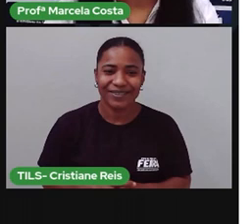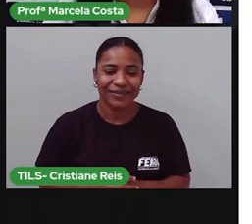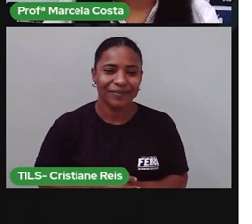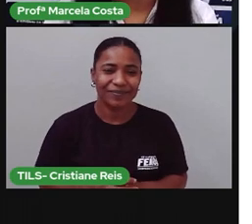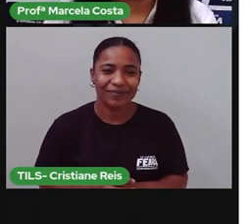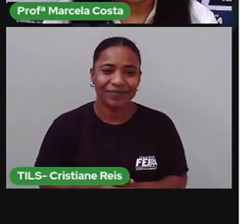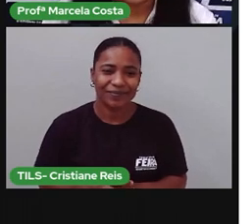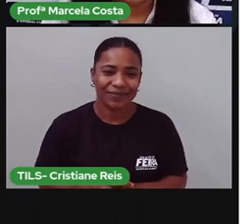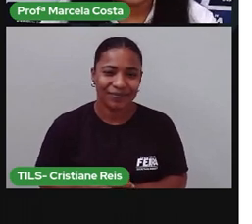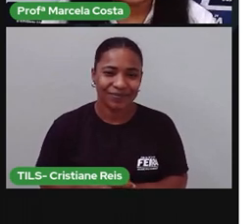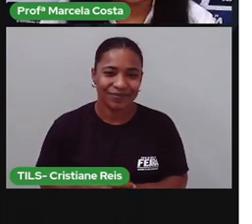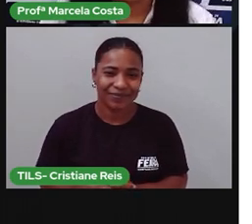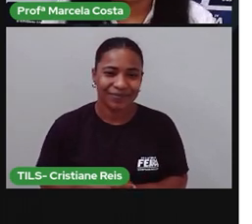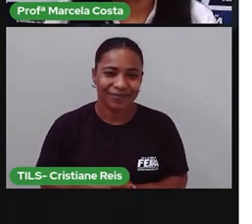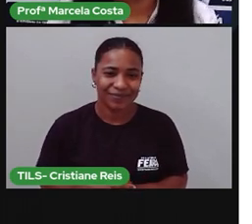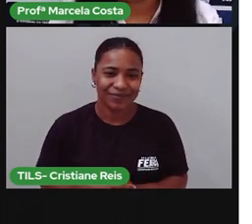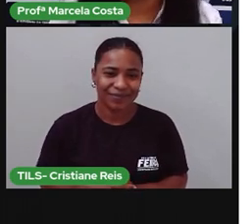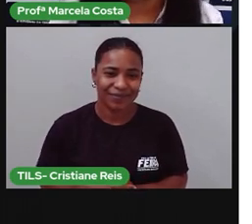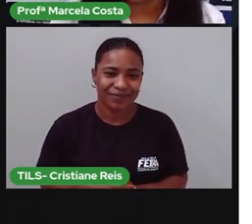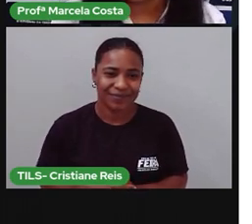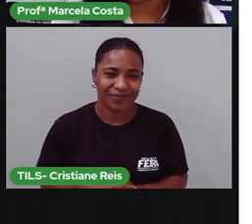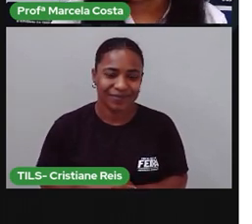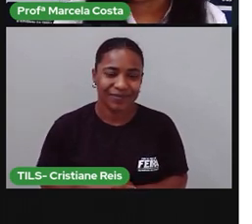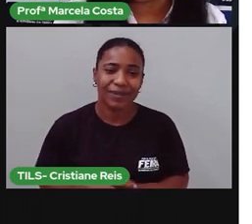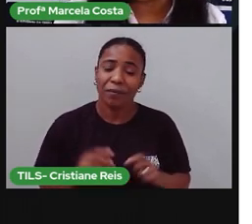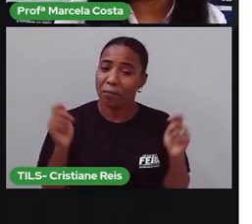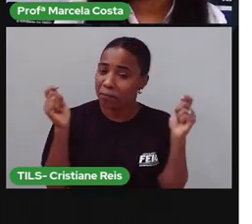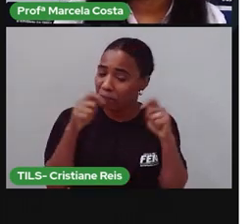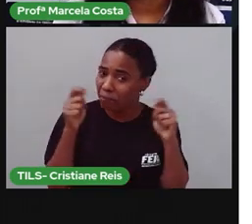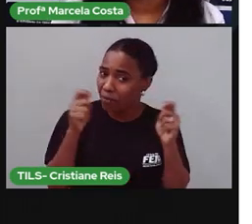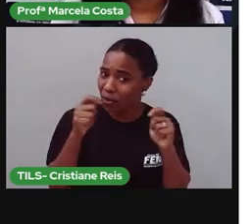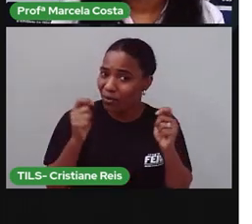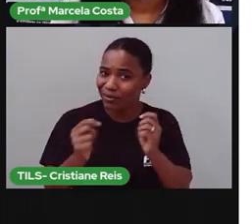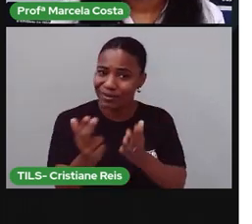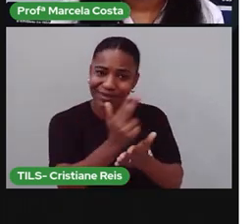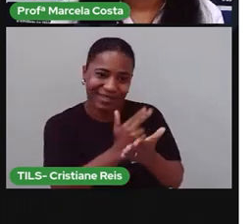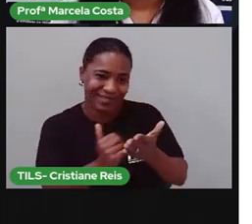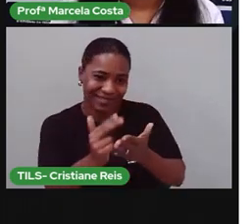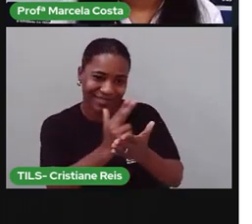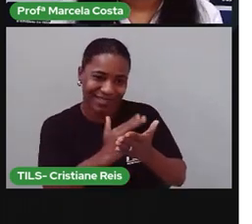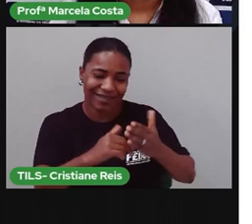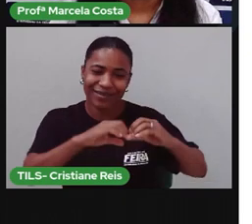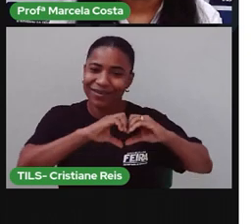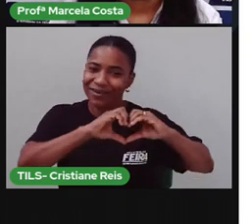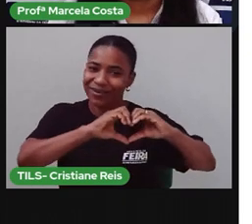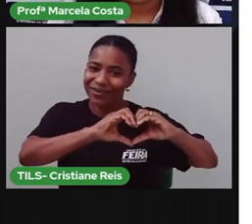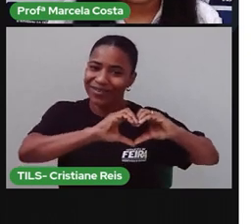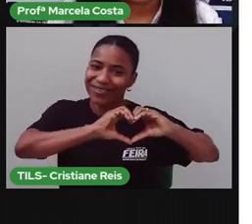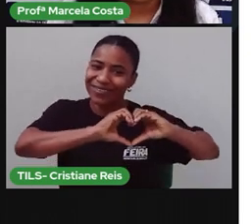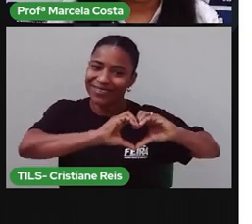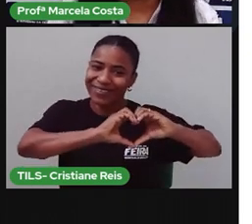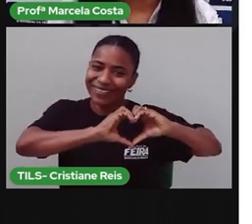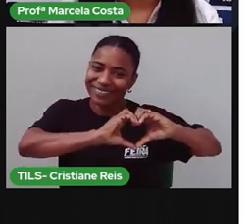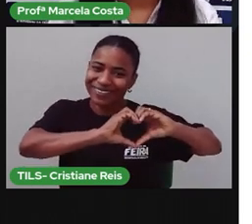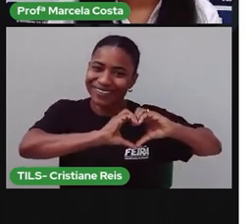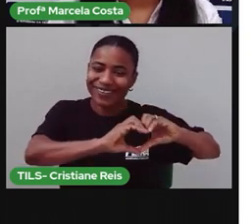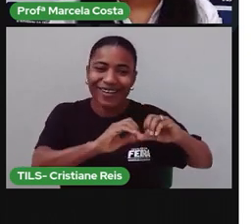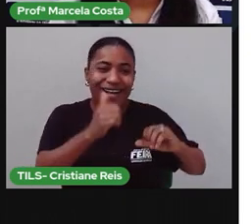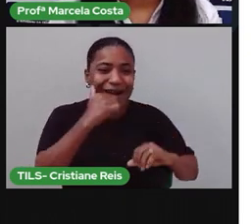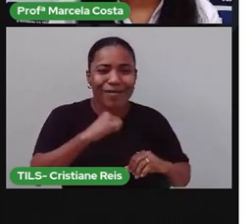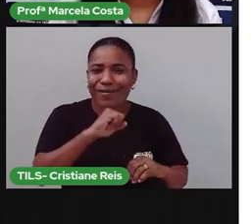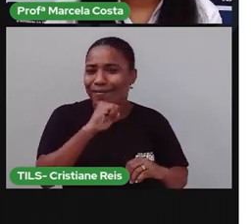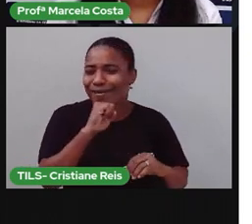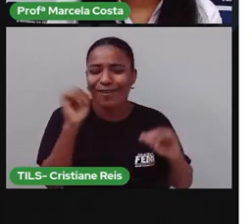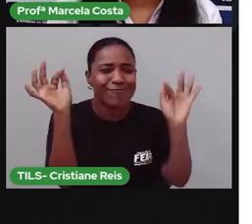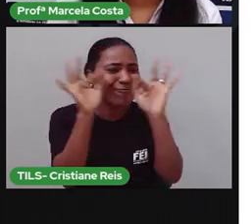E pra ficar melhor ainda você pode fazer ainda um coraçãozinho Pra sua mãe ficar mais feliz ainda em